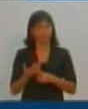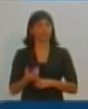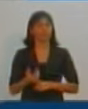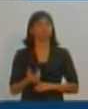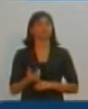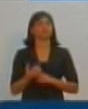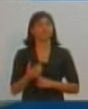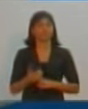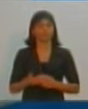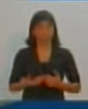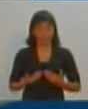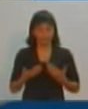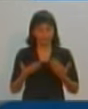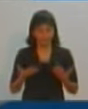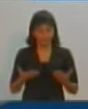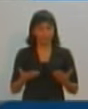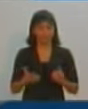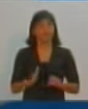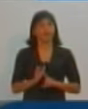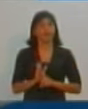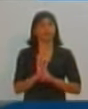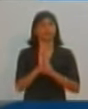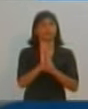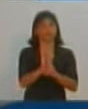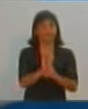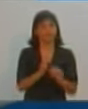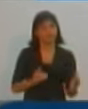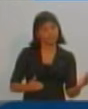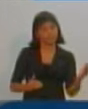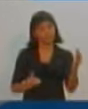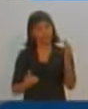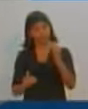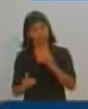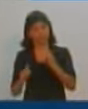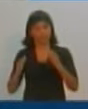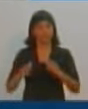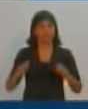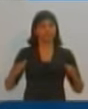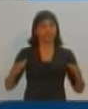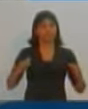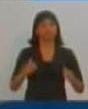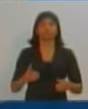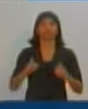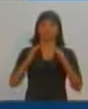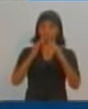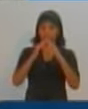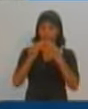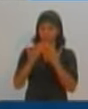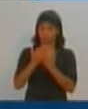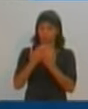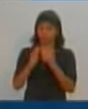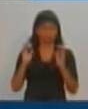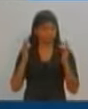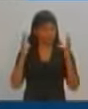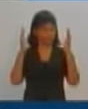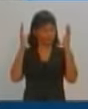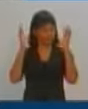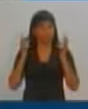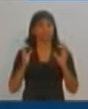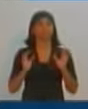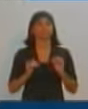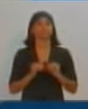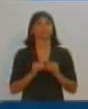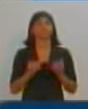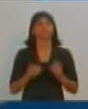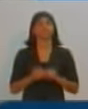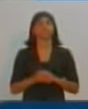não só o carnaval. Vai voltar para o Washington Luiz, vai voltar dois dias por semana e o carnaval faz parte da cultura. E na cultura também